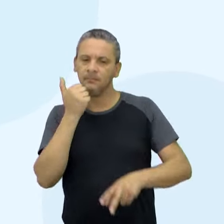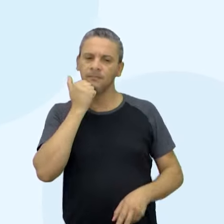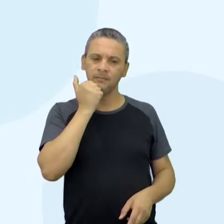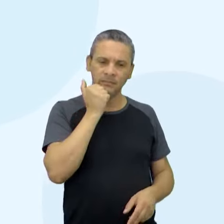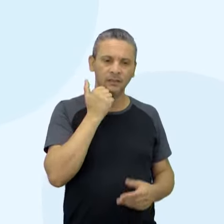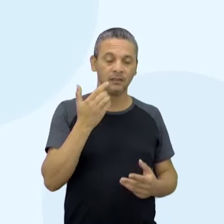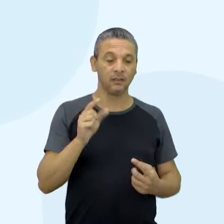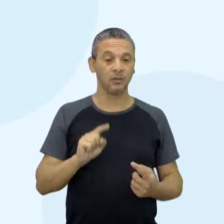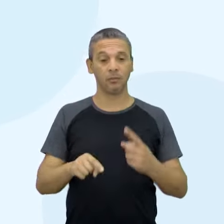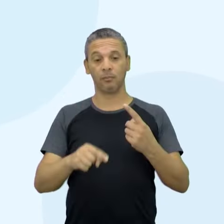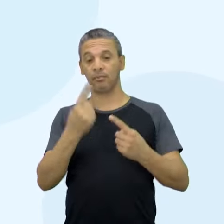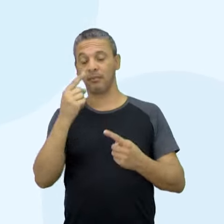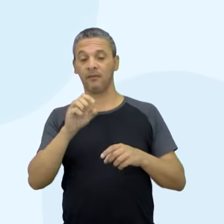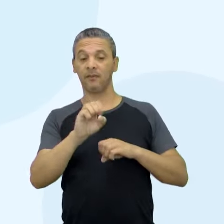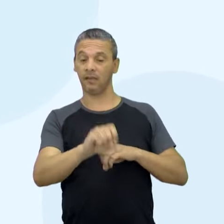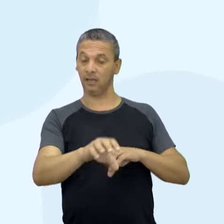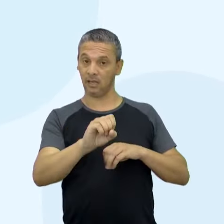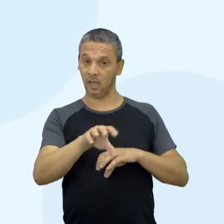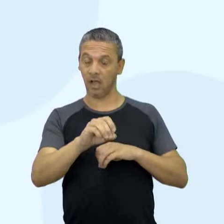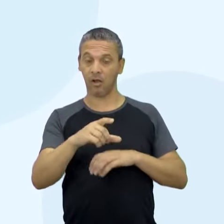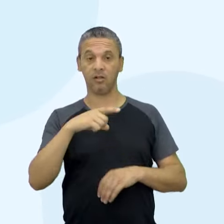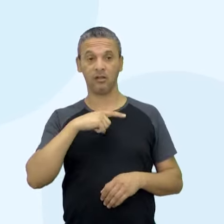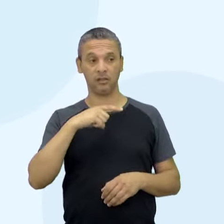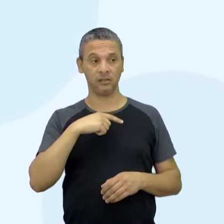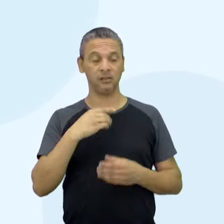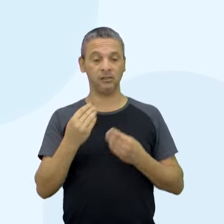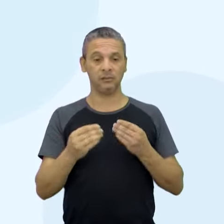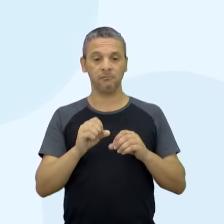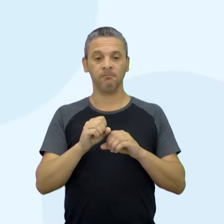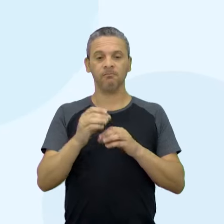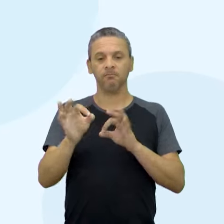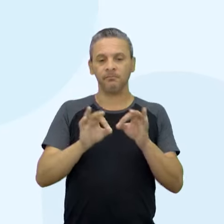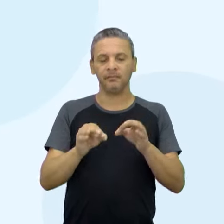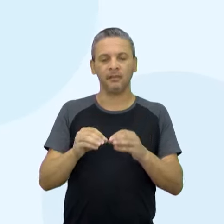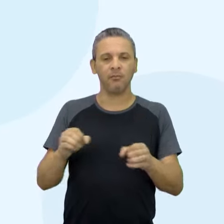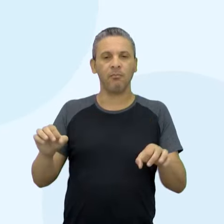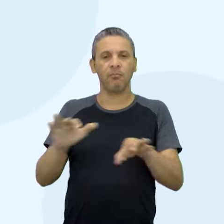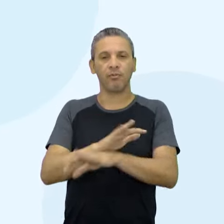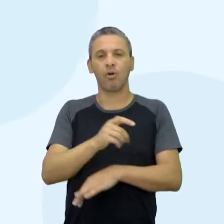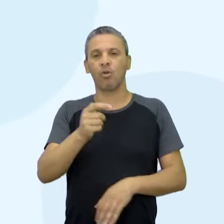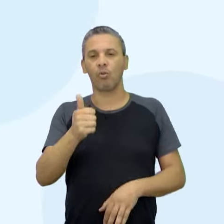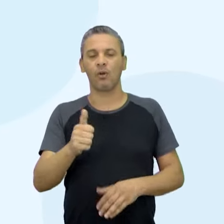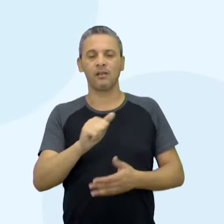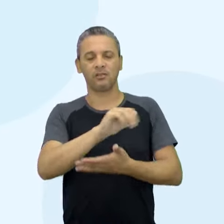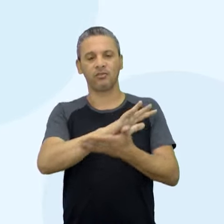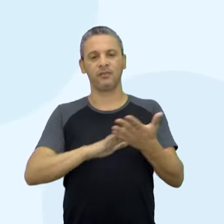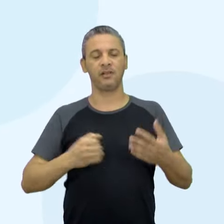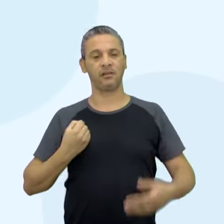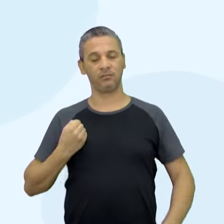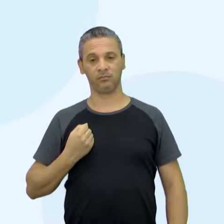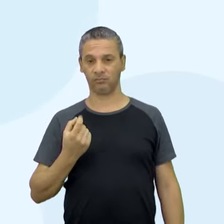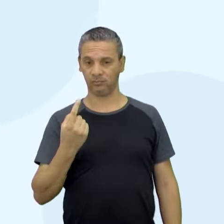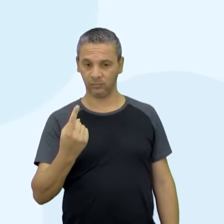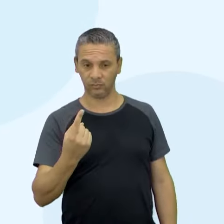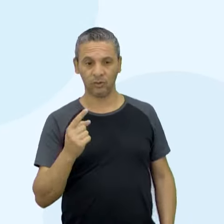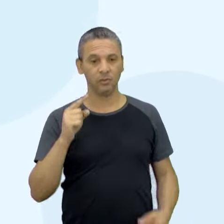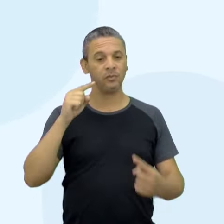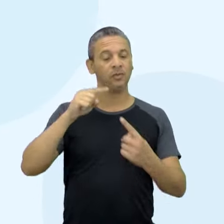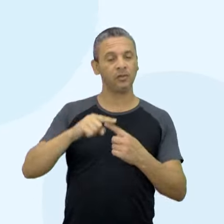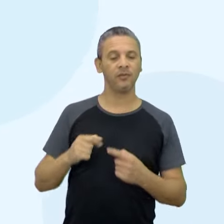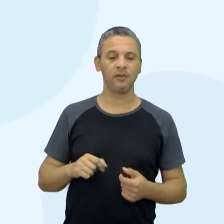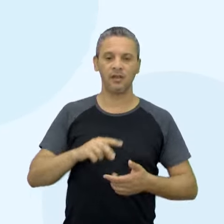Essa é a primeira aula aí de sistematização, então nós estamos chegando ao final da atividade integrada 1. Os objetivos,